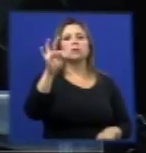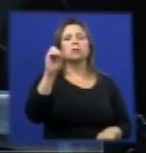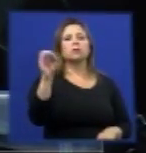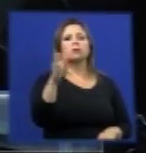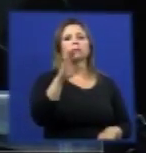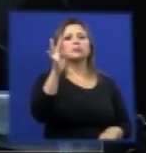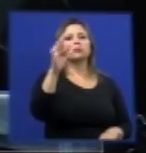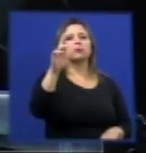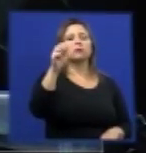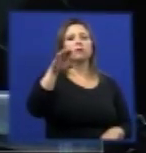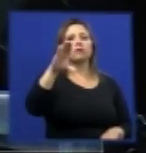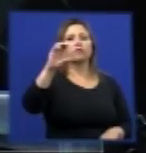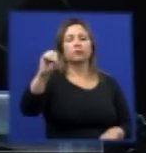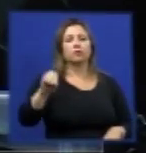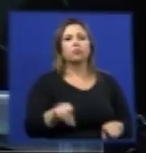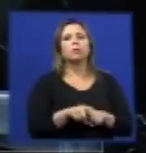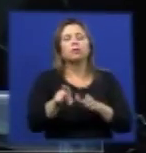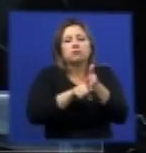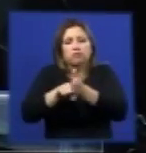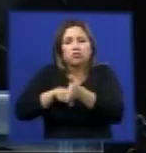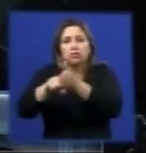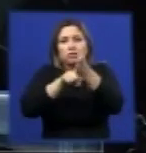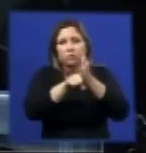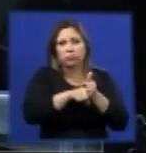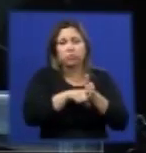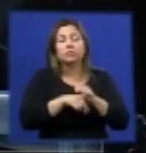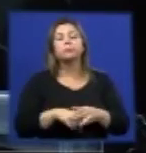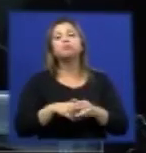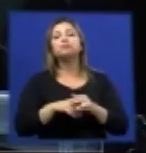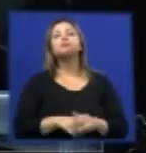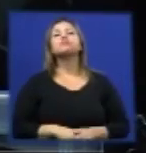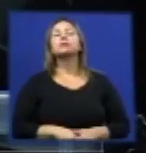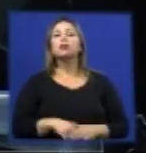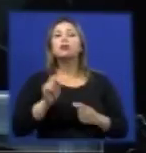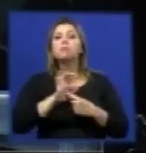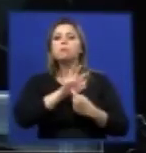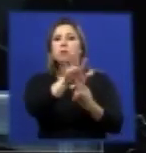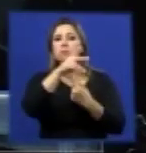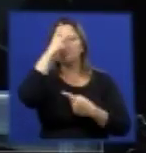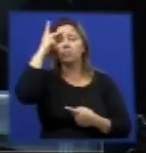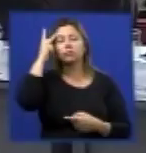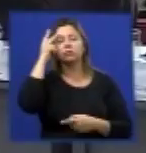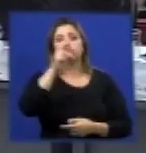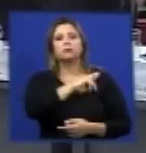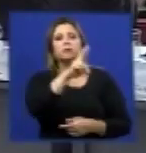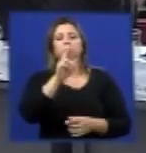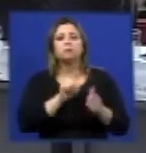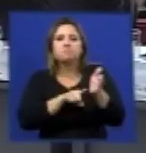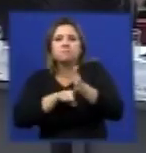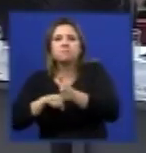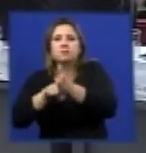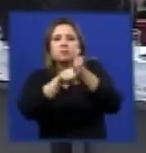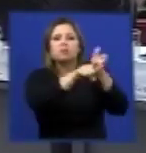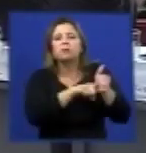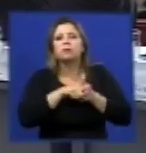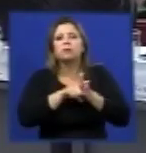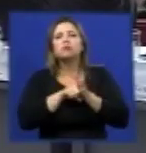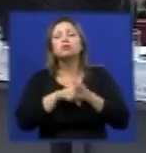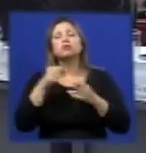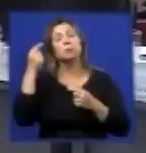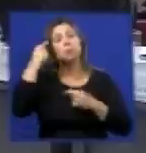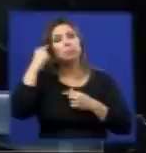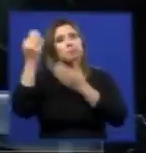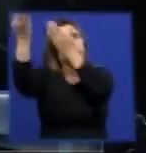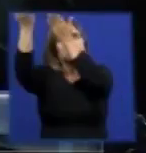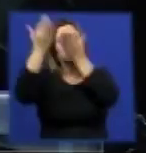publicados no boletim da Organização Pan-Americana da Saúde então esses são os dados que demonstram a possibilidade da introdução